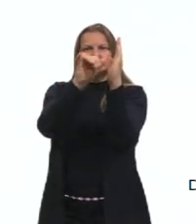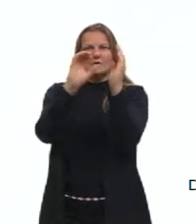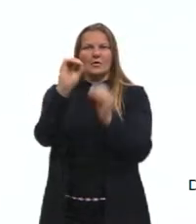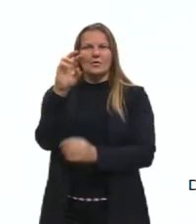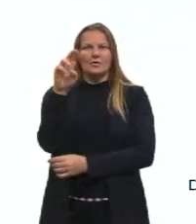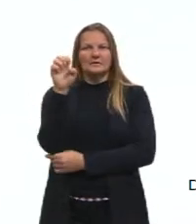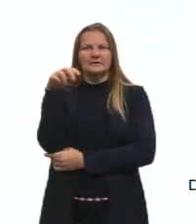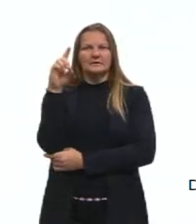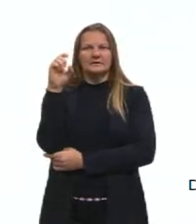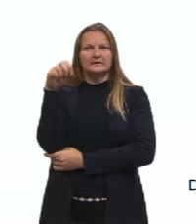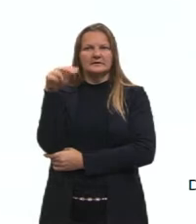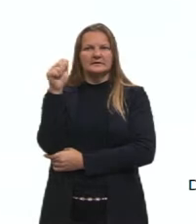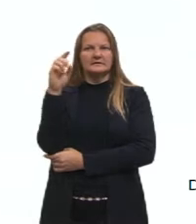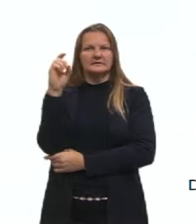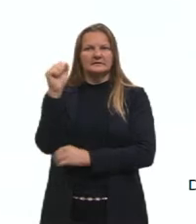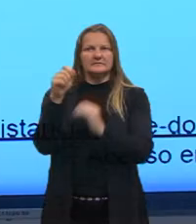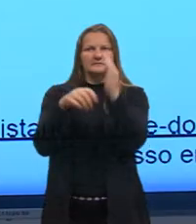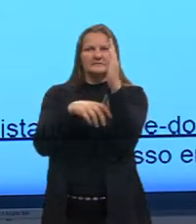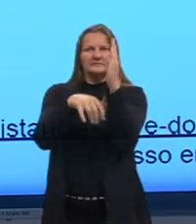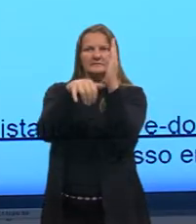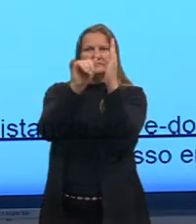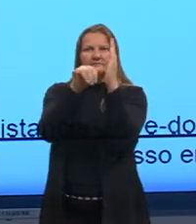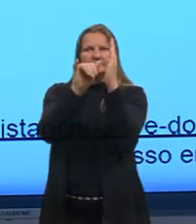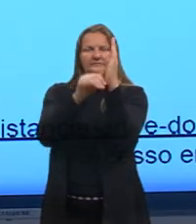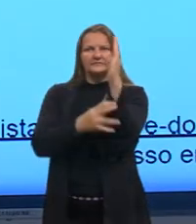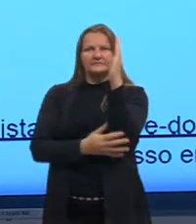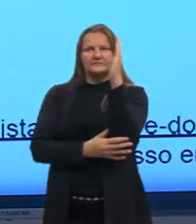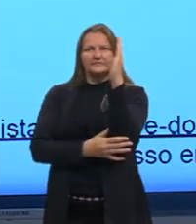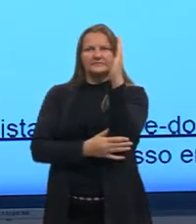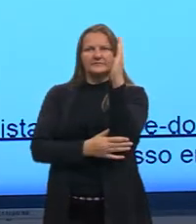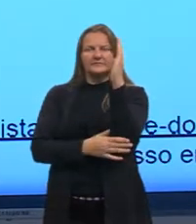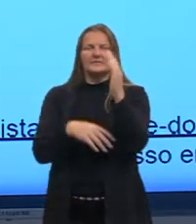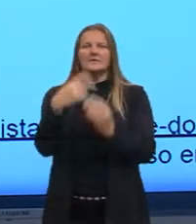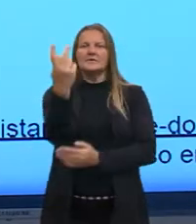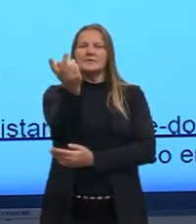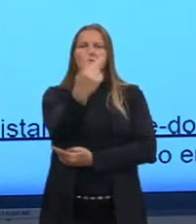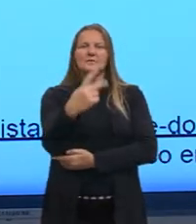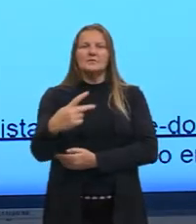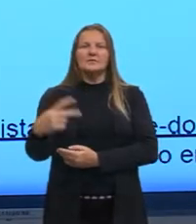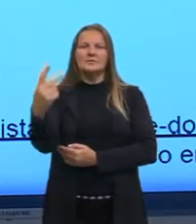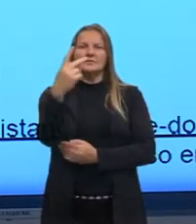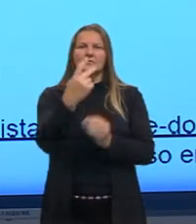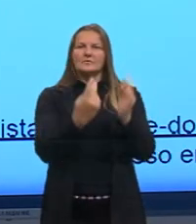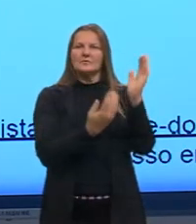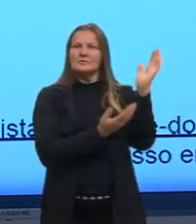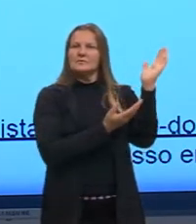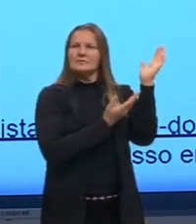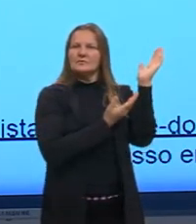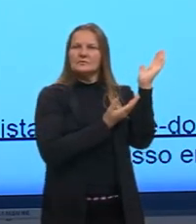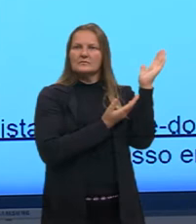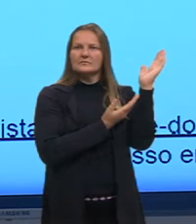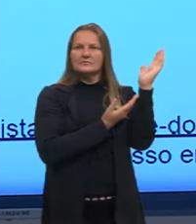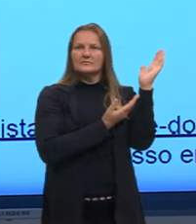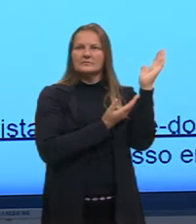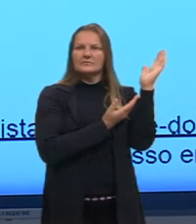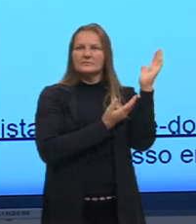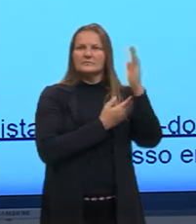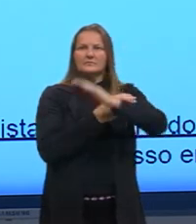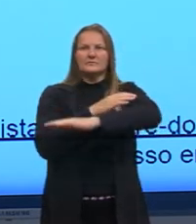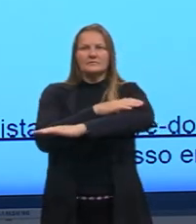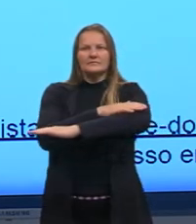que é o eixo Y. Então, aqui nós temos a imagem, um plano cartesiano agora, o eixo horizontal,